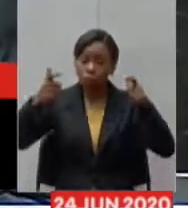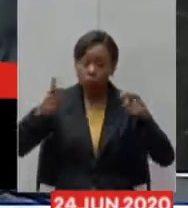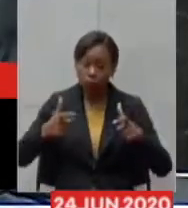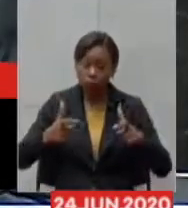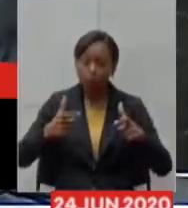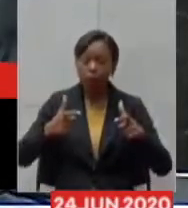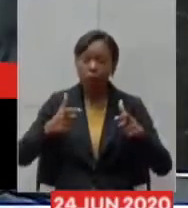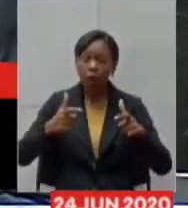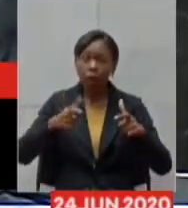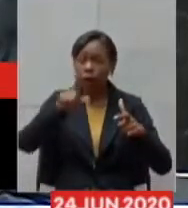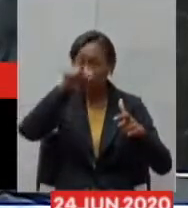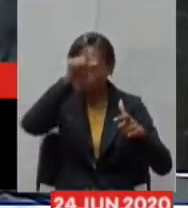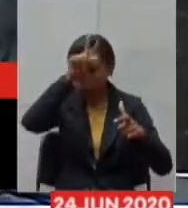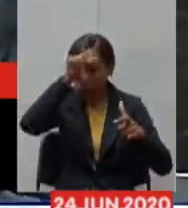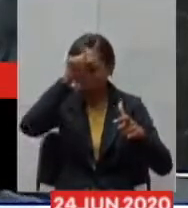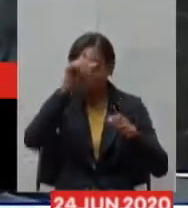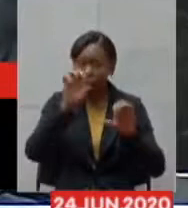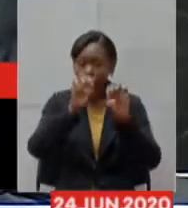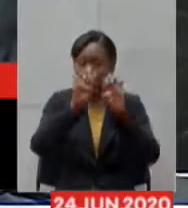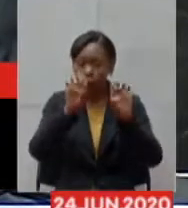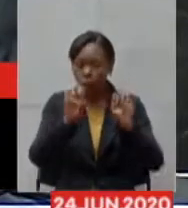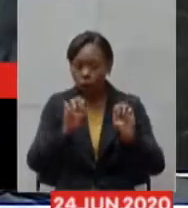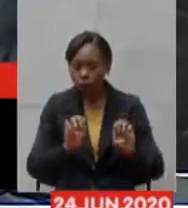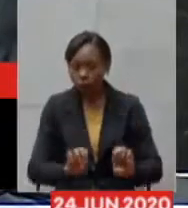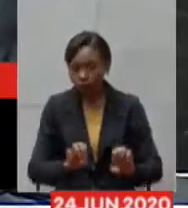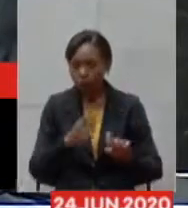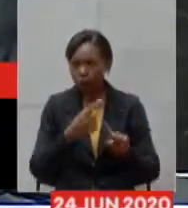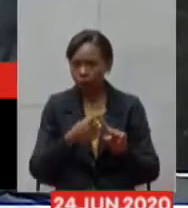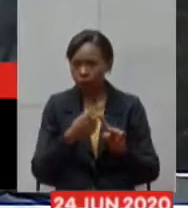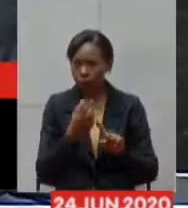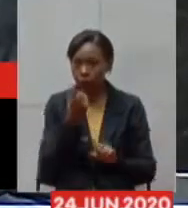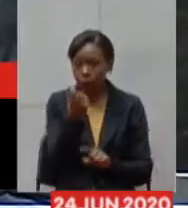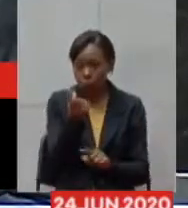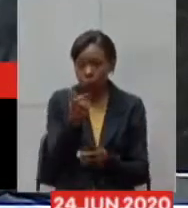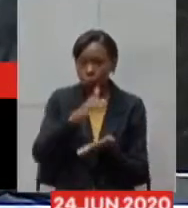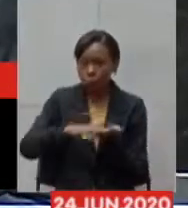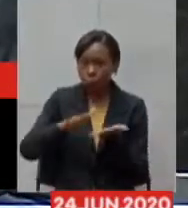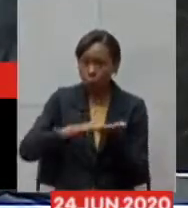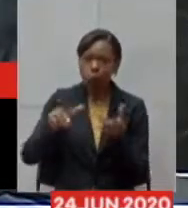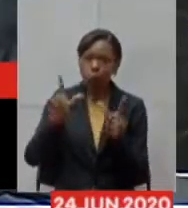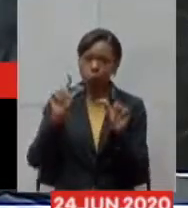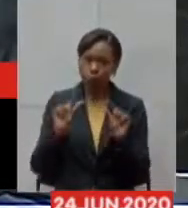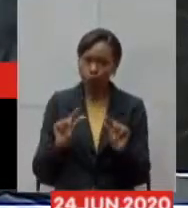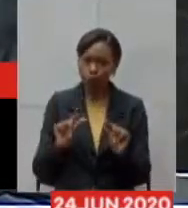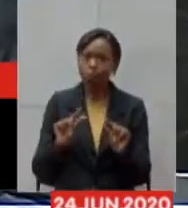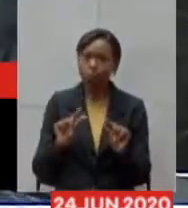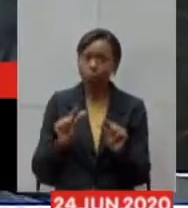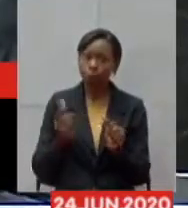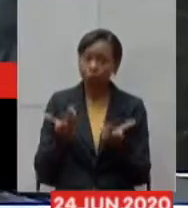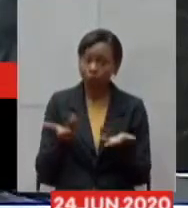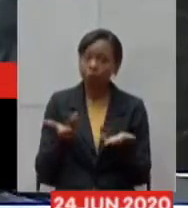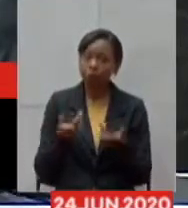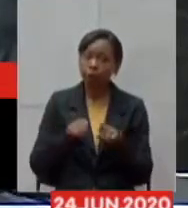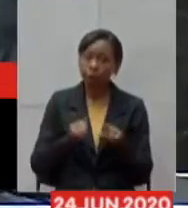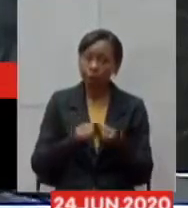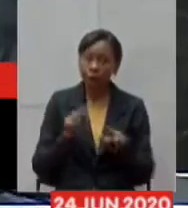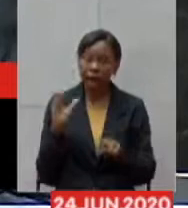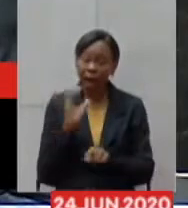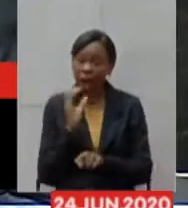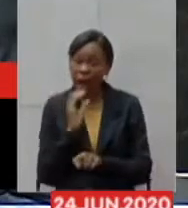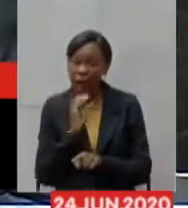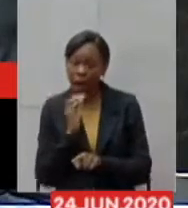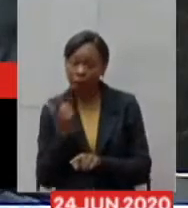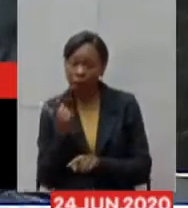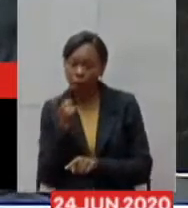uma unidade que tem estrutura porque o custo é menor o início da atuação é muito mais rápido e